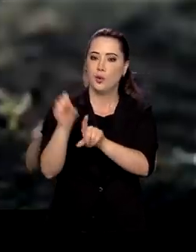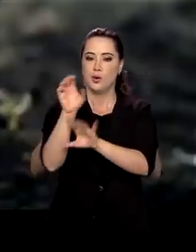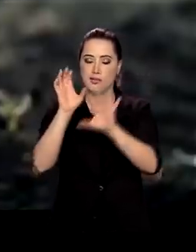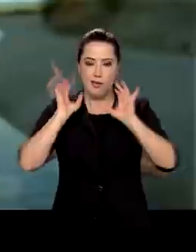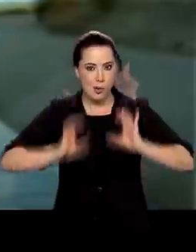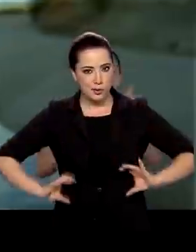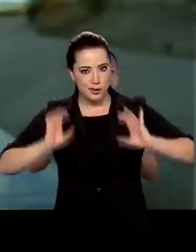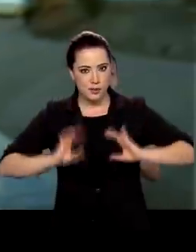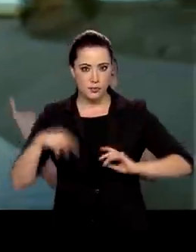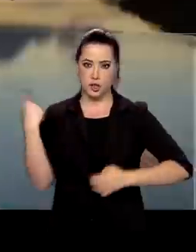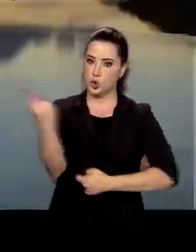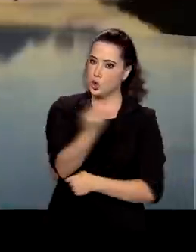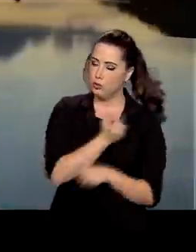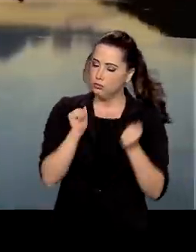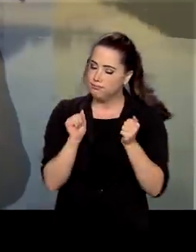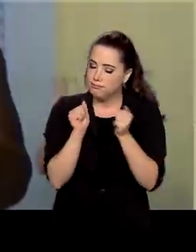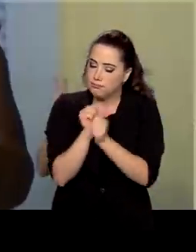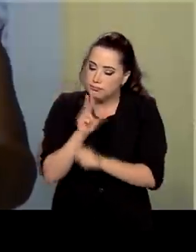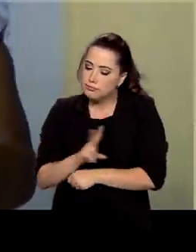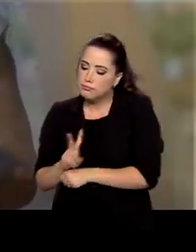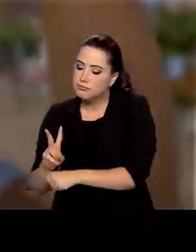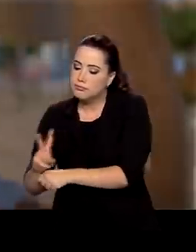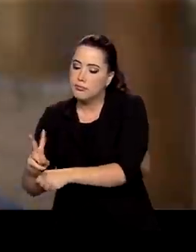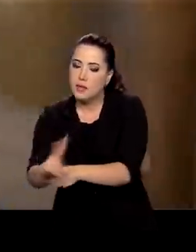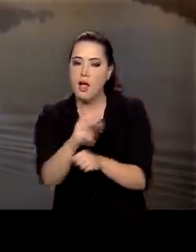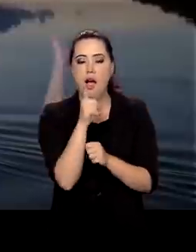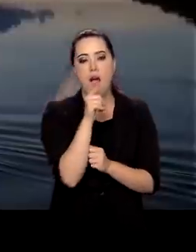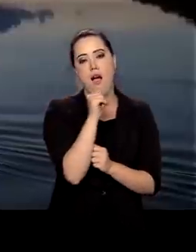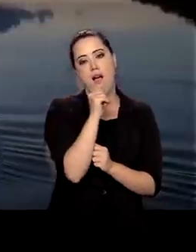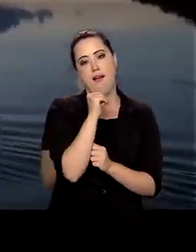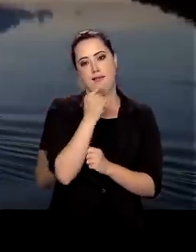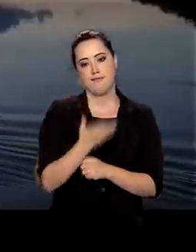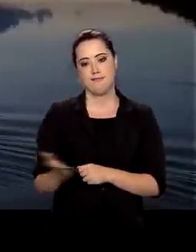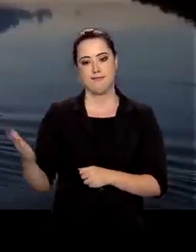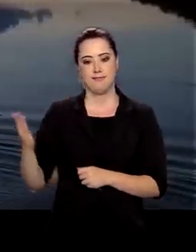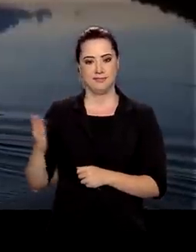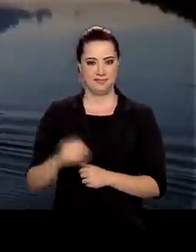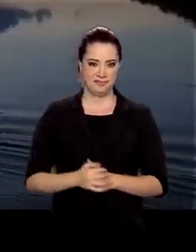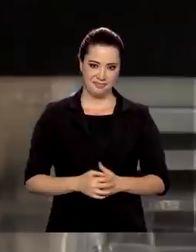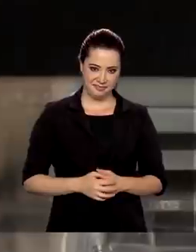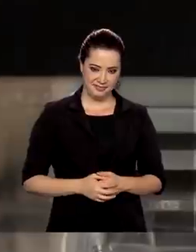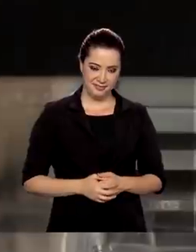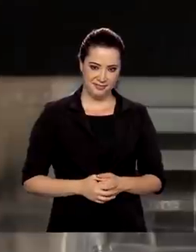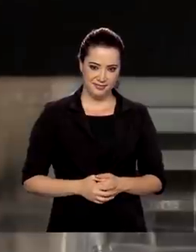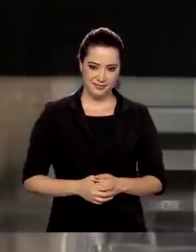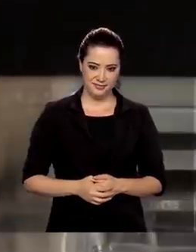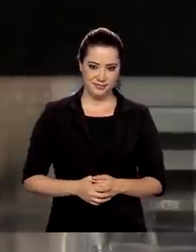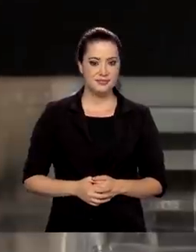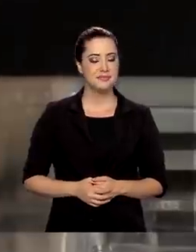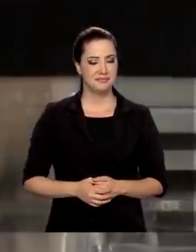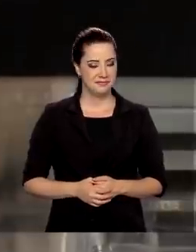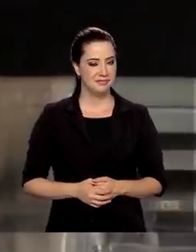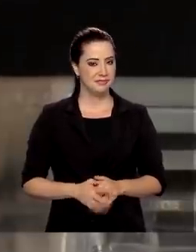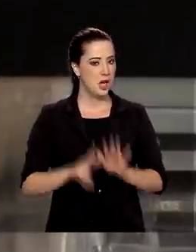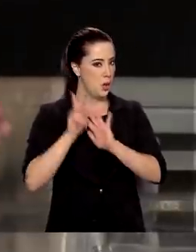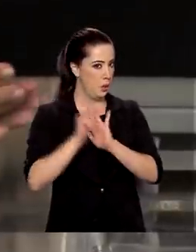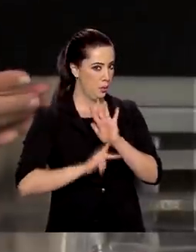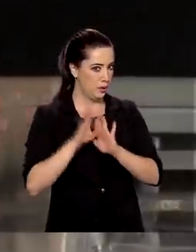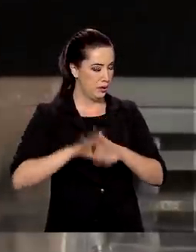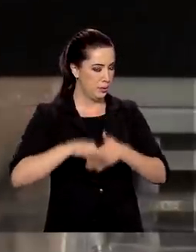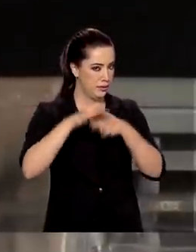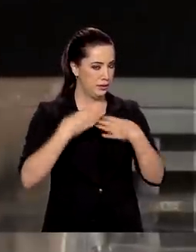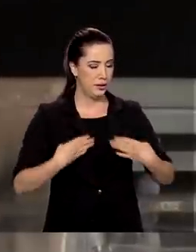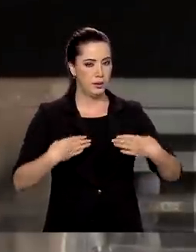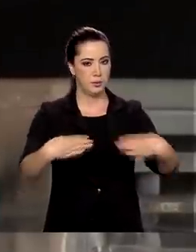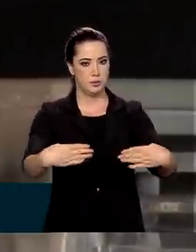juntos proteger a nossa maior riqueza. Vamos juntos proteger as águas brasileiras. O programa é coordenado pelo Ministério